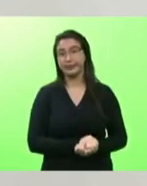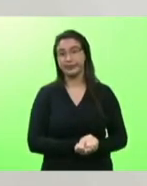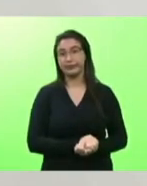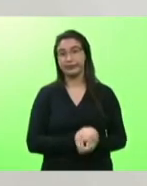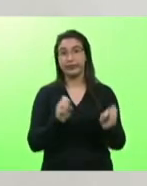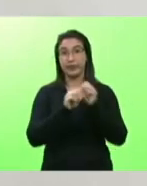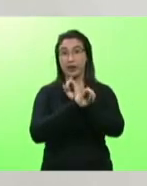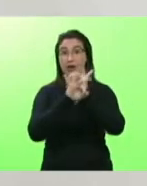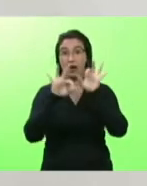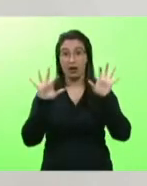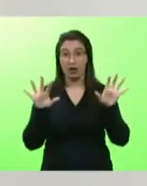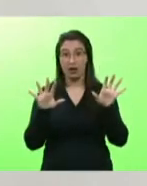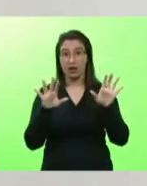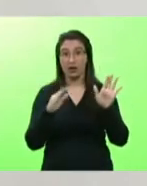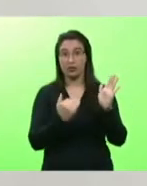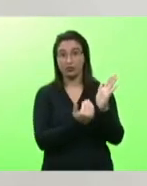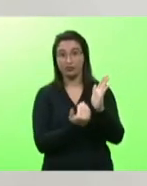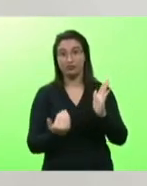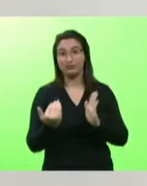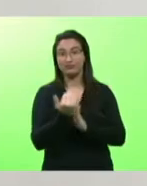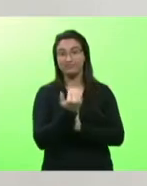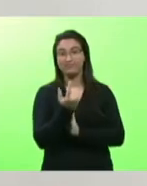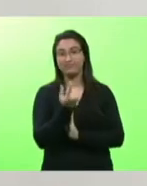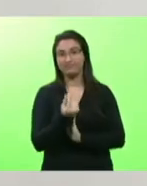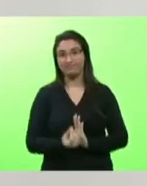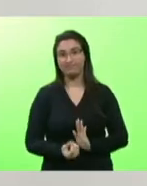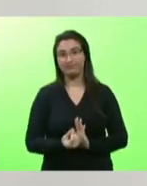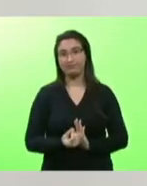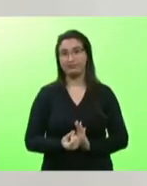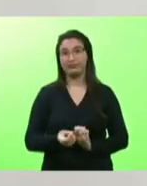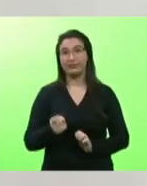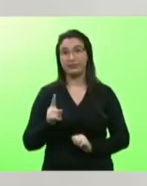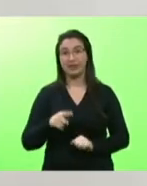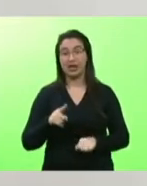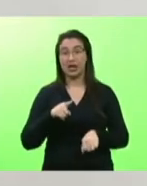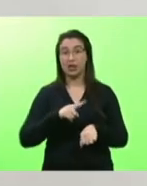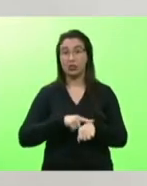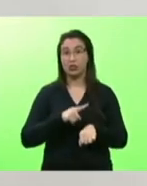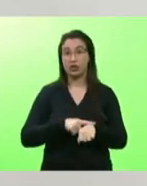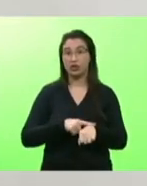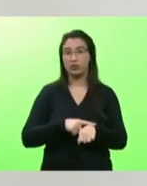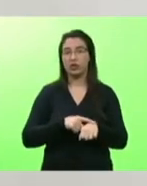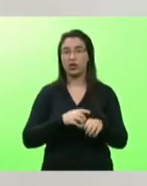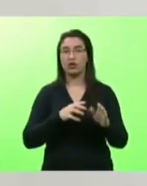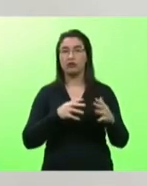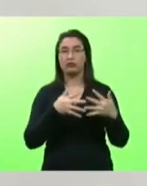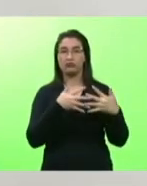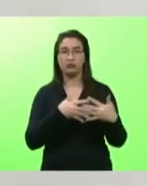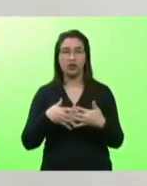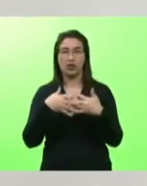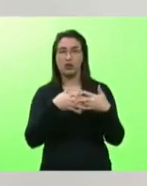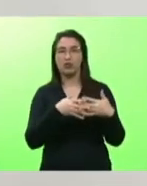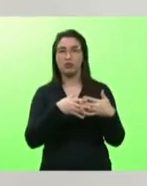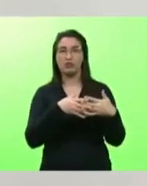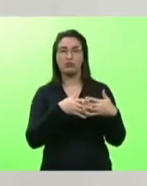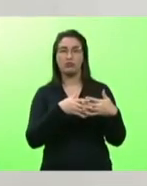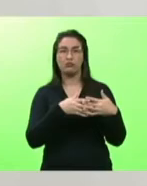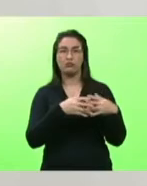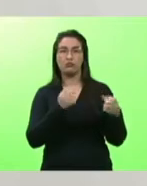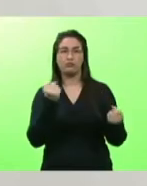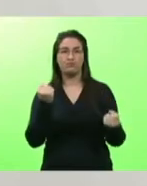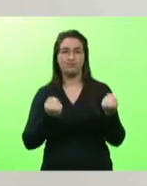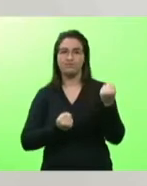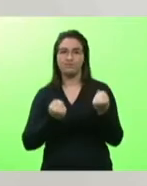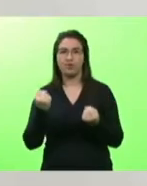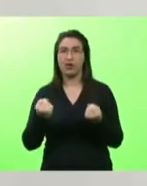aumenta o custo é o tempo que um veículo ou que um caminhão fica muito